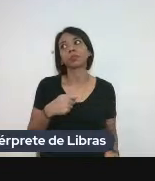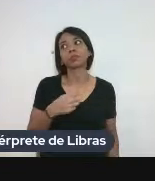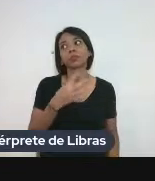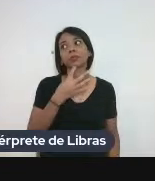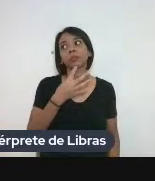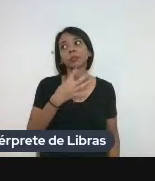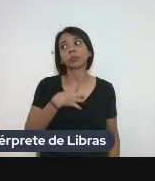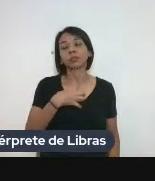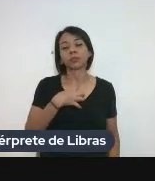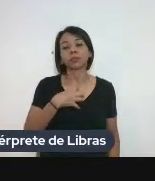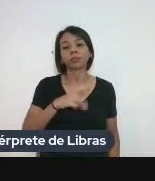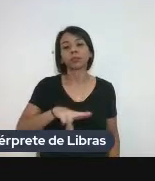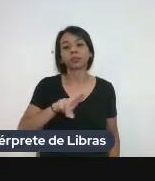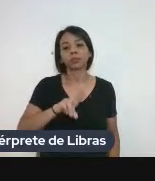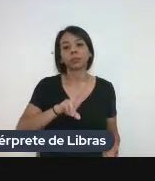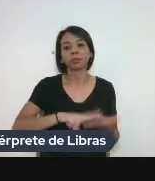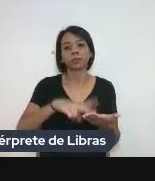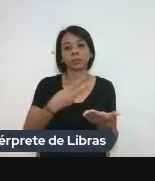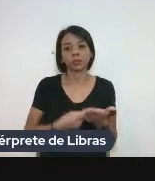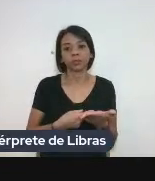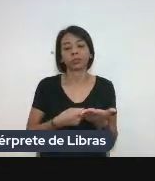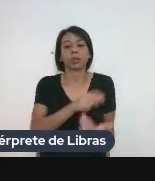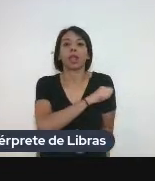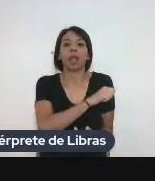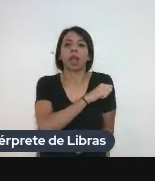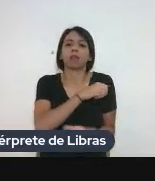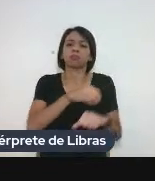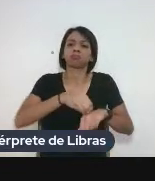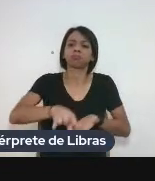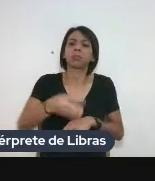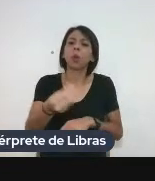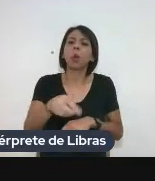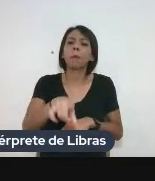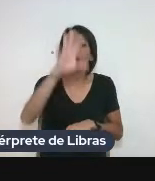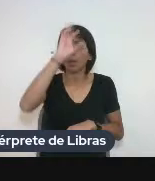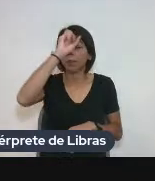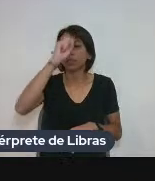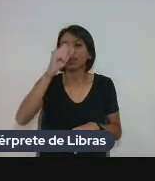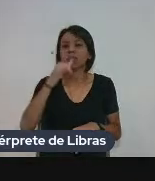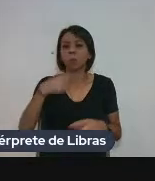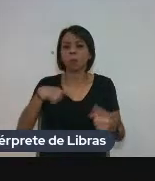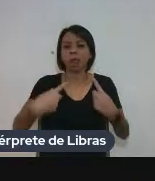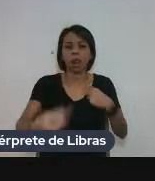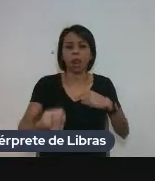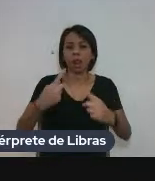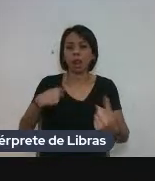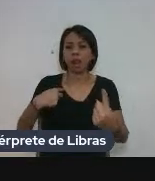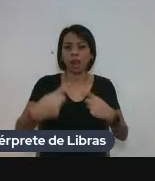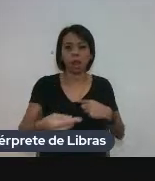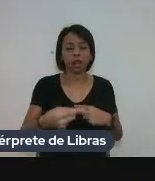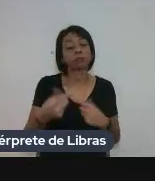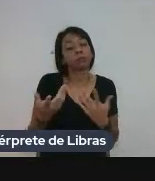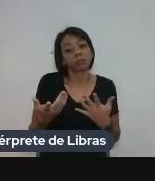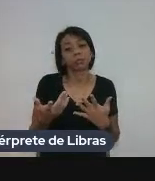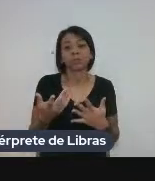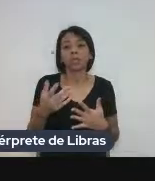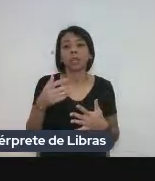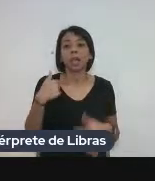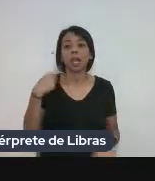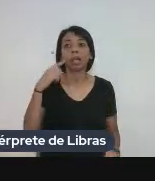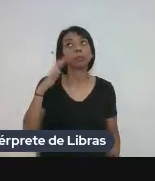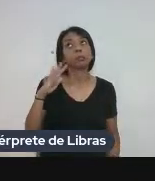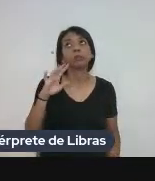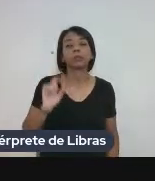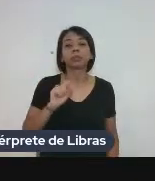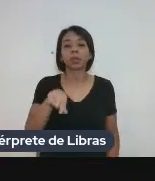a forma que ele vai utilizar aquela tradução para o aluno aprender aquilo. E ele precisa ser bem, é tipo um vai e volta. E, muitas vezes, eu penso que